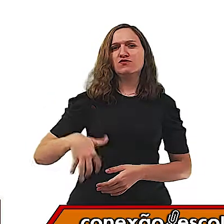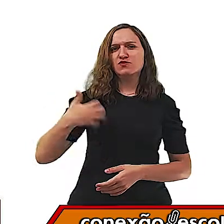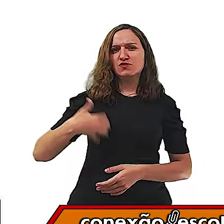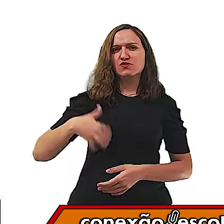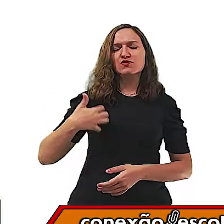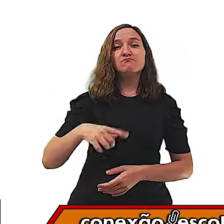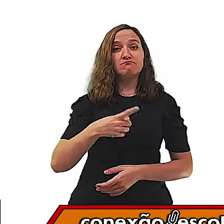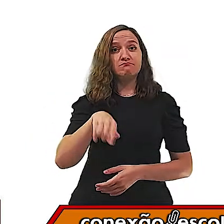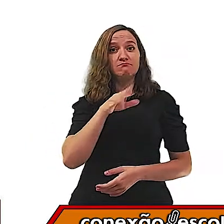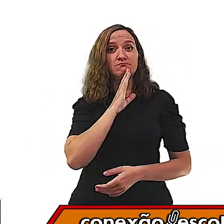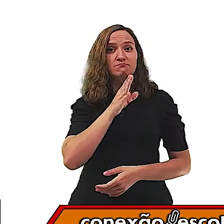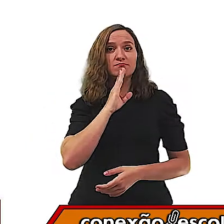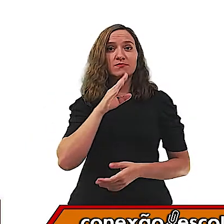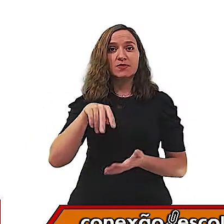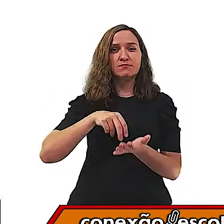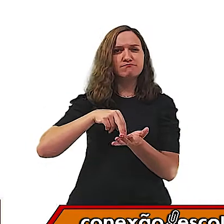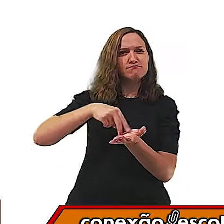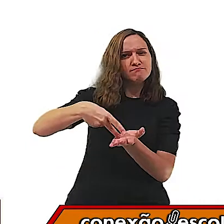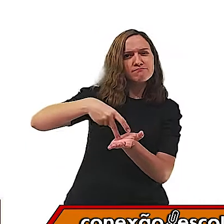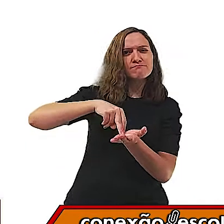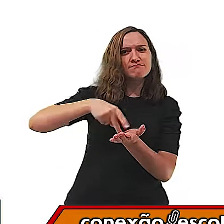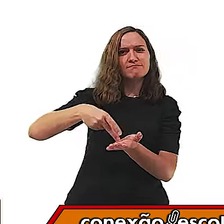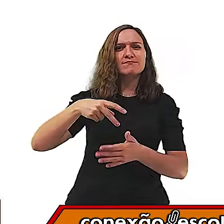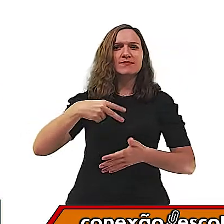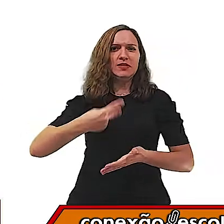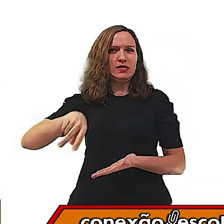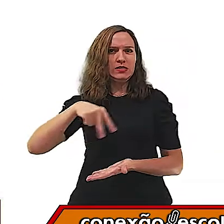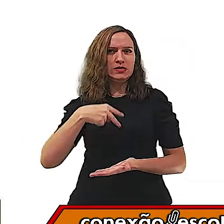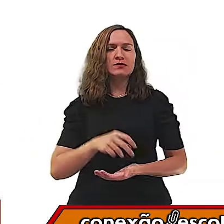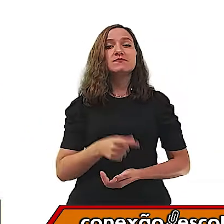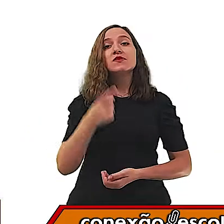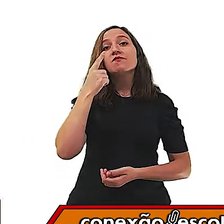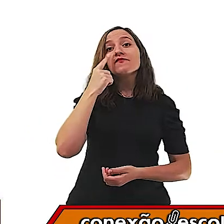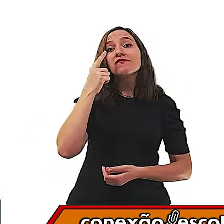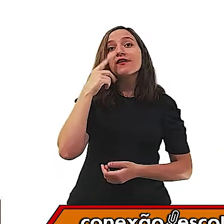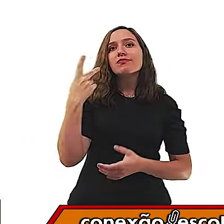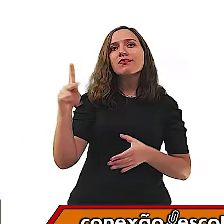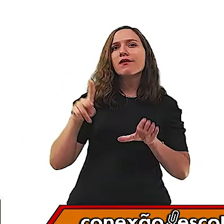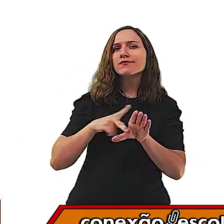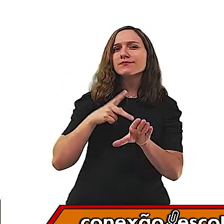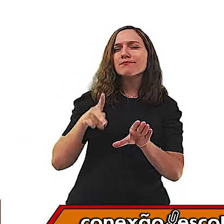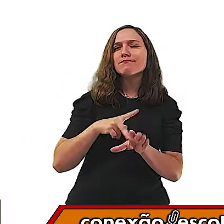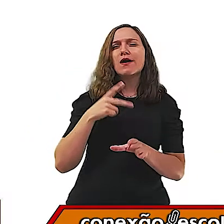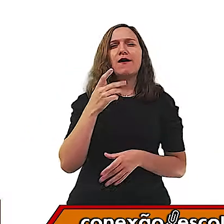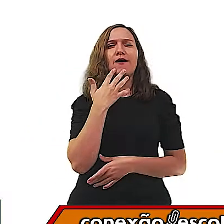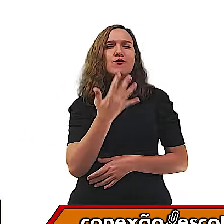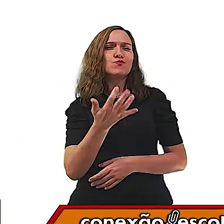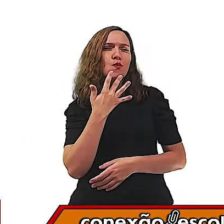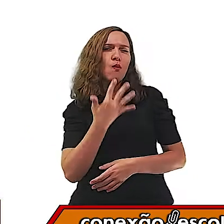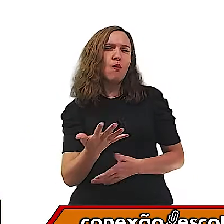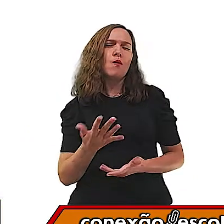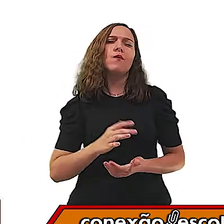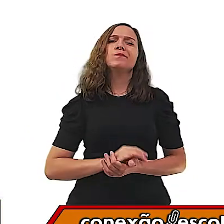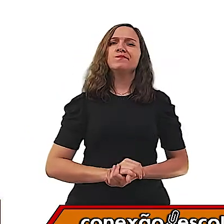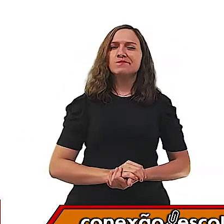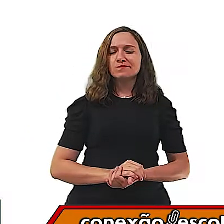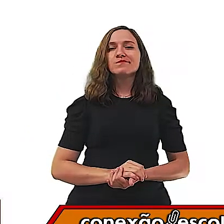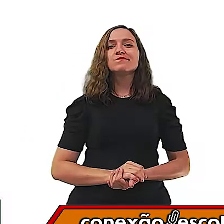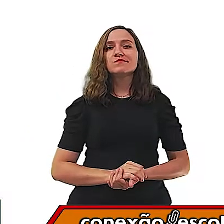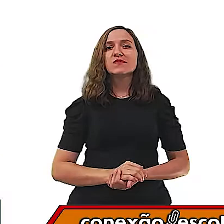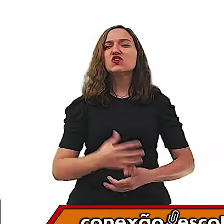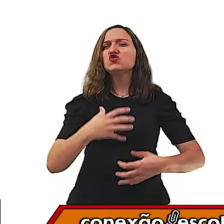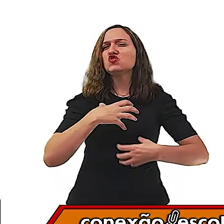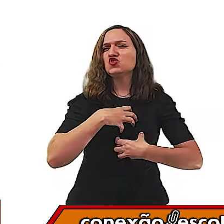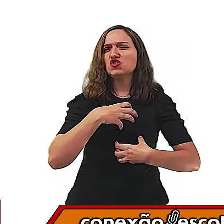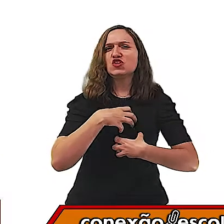Vocês conhecem o tango? Olha os sapatos. Olha as cores. Olha